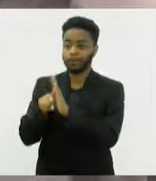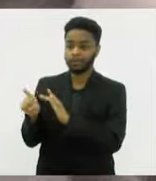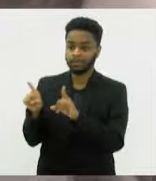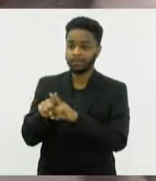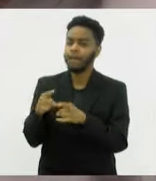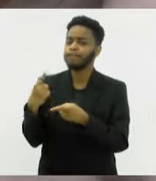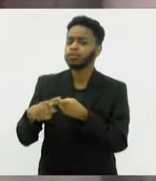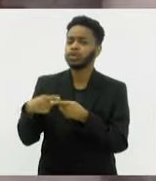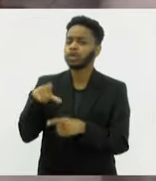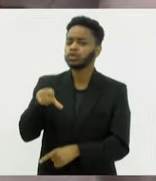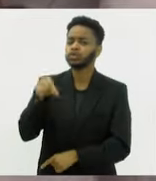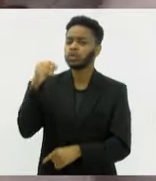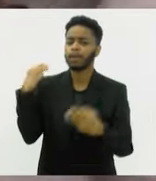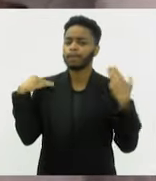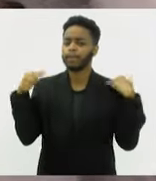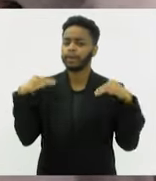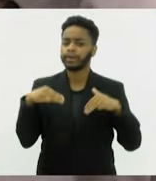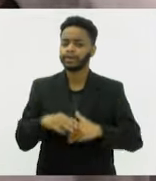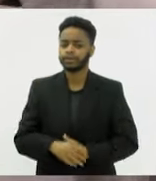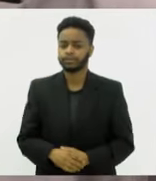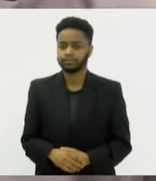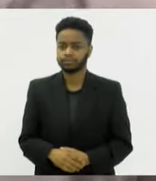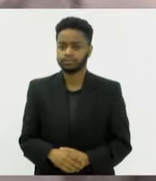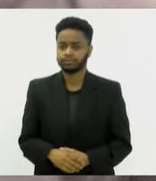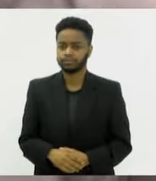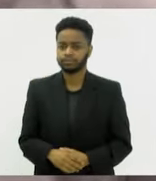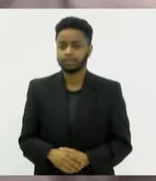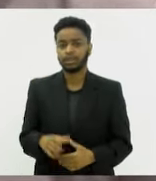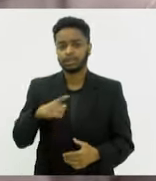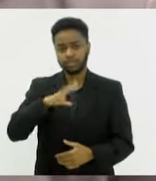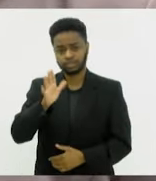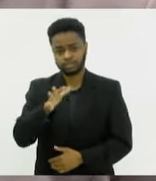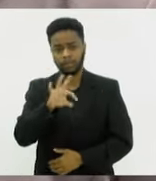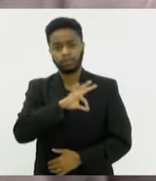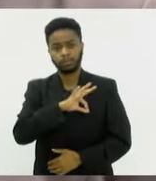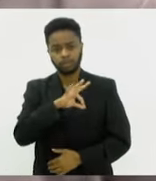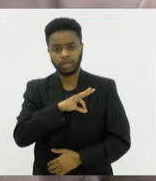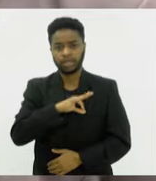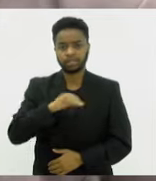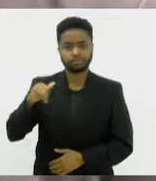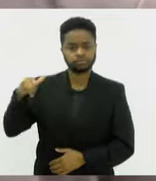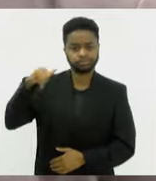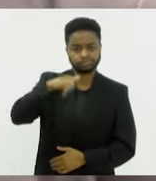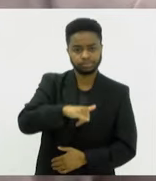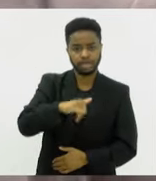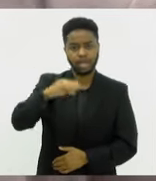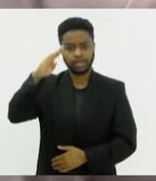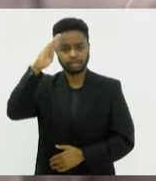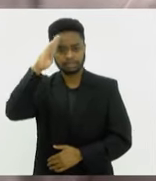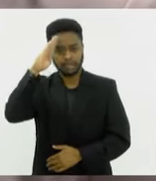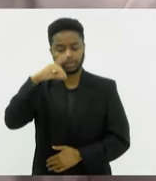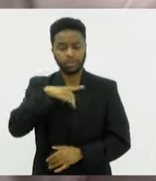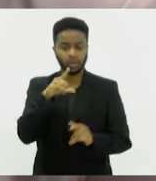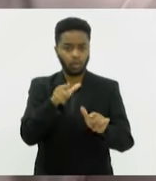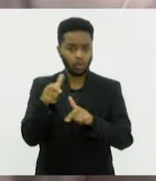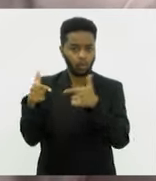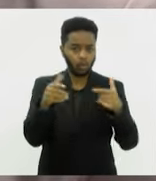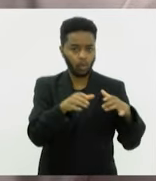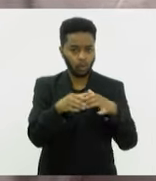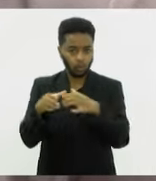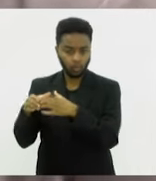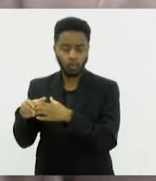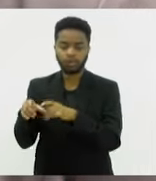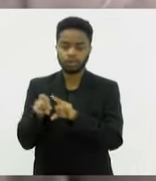que você escolheu a Marinha? Porque já tinha a Polícia Militar, a Aeronáutica, o Exército, as outras forças e as Forças